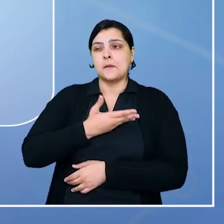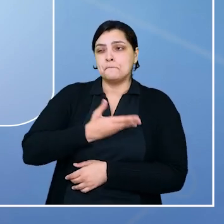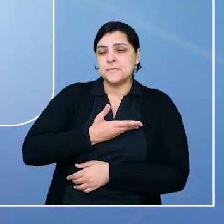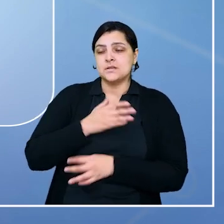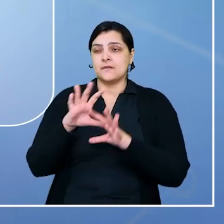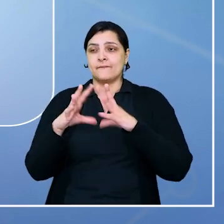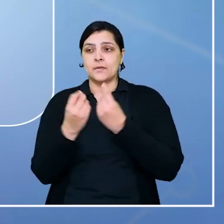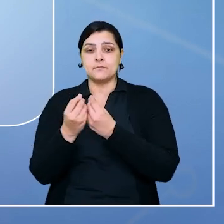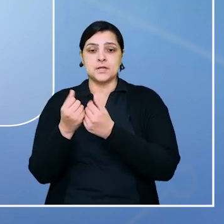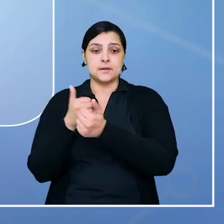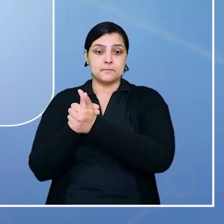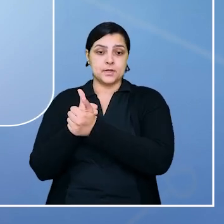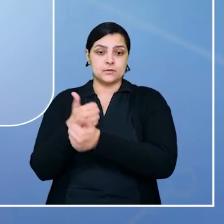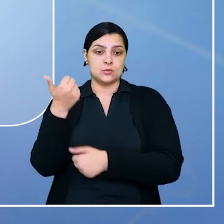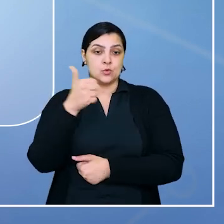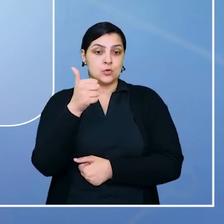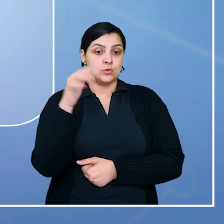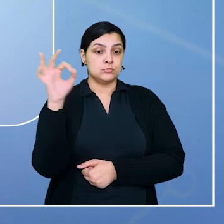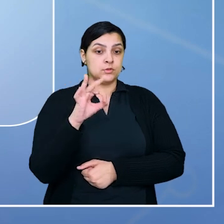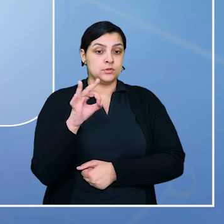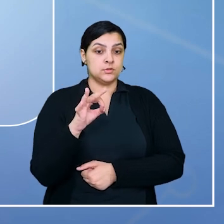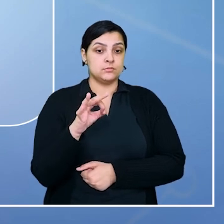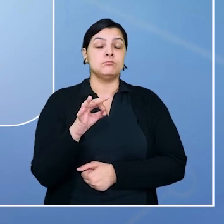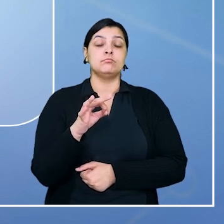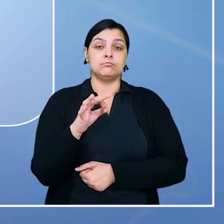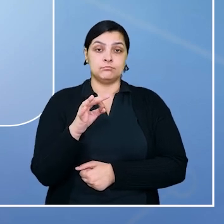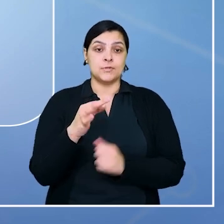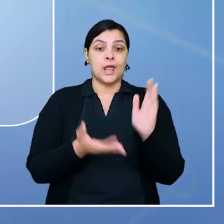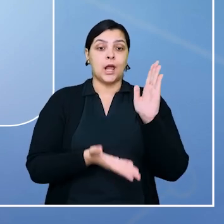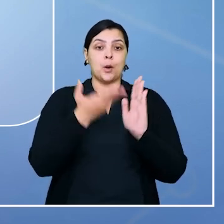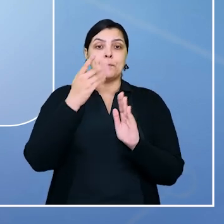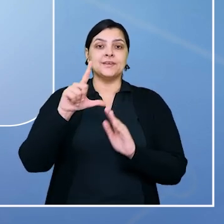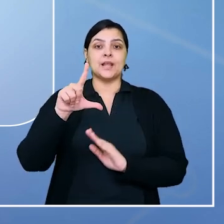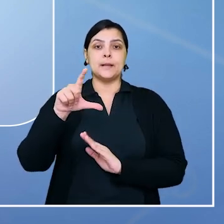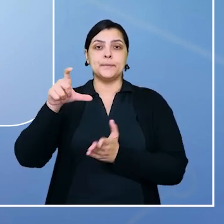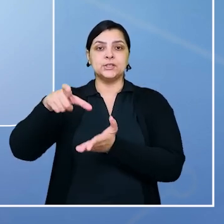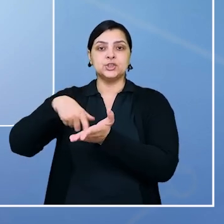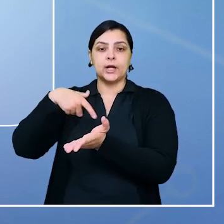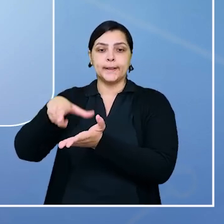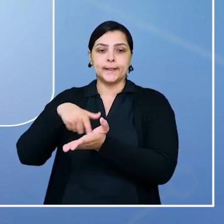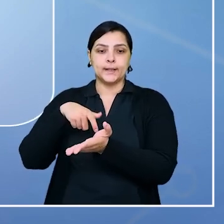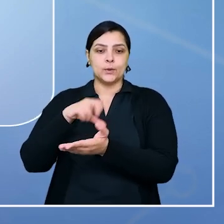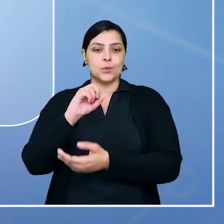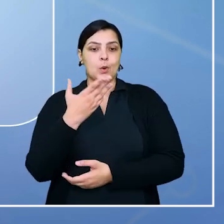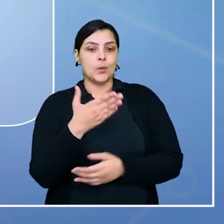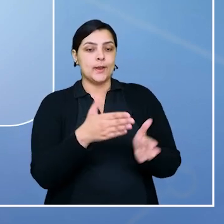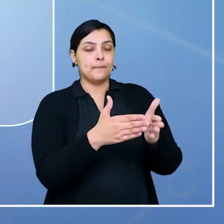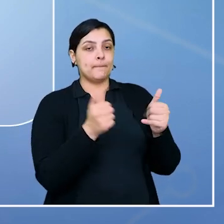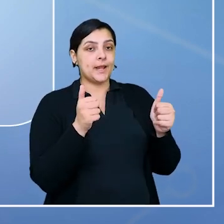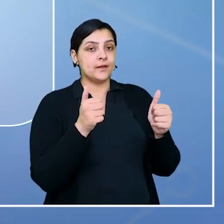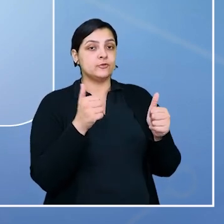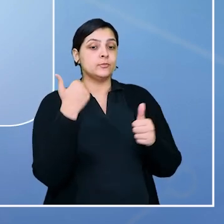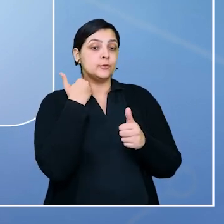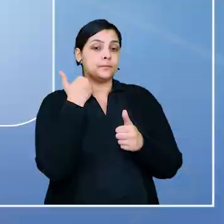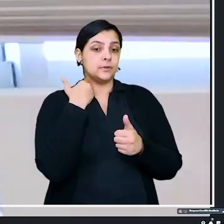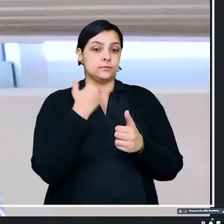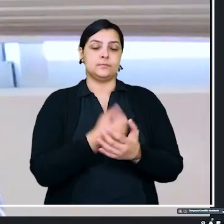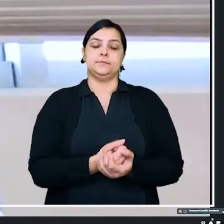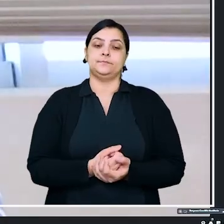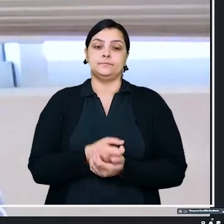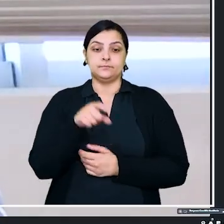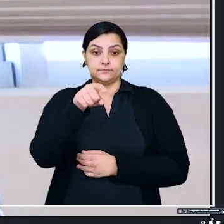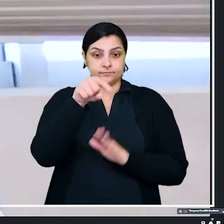amigo ou familiar. E 11% optam por aumentar o limite do cartão ou recorrem ao empréstimo pessoal.